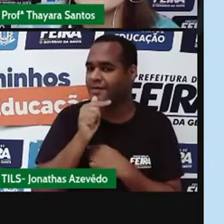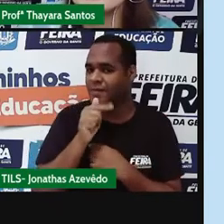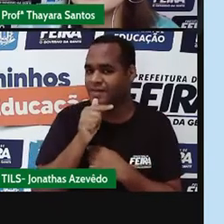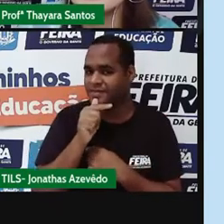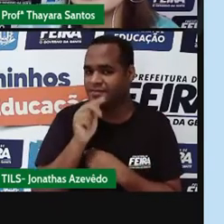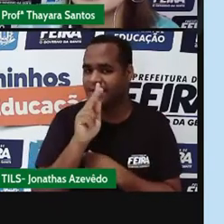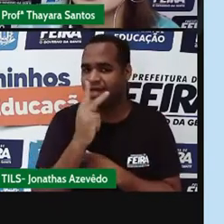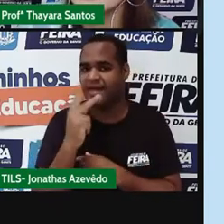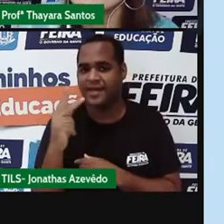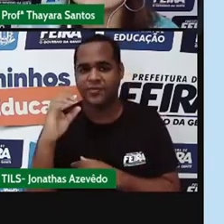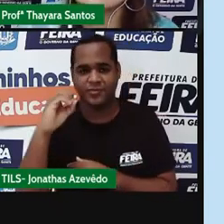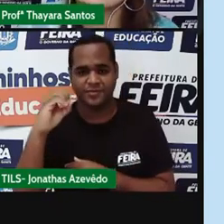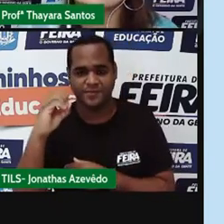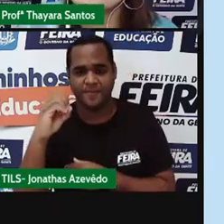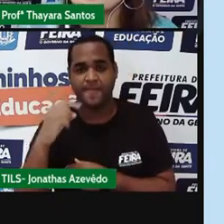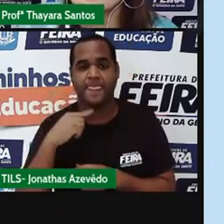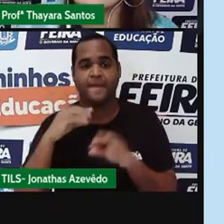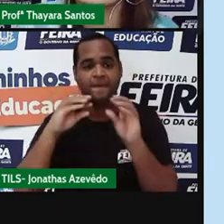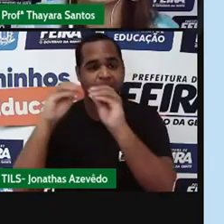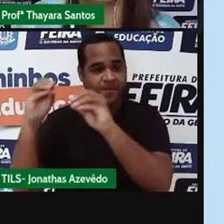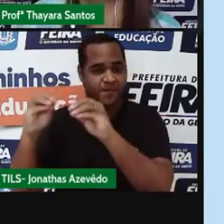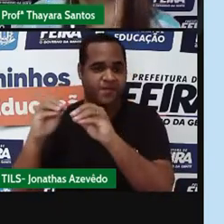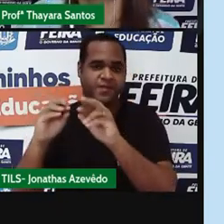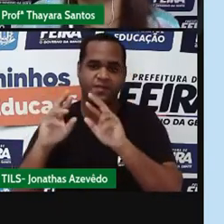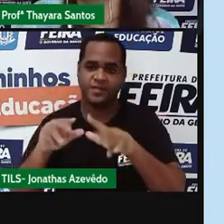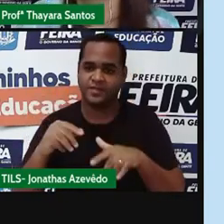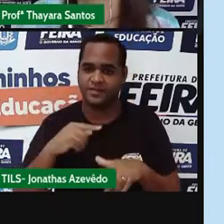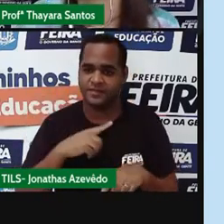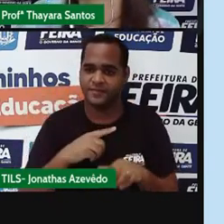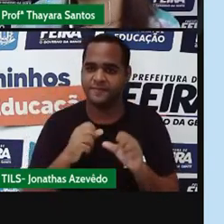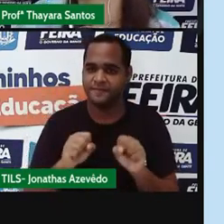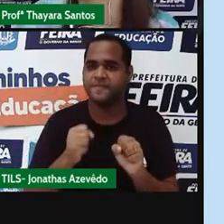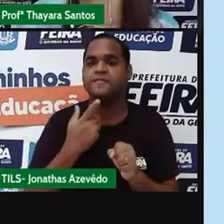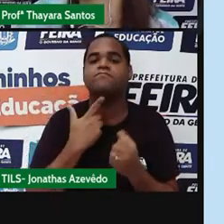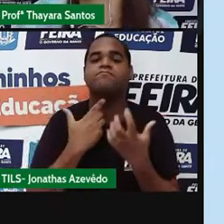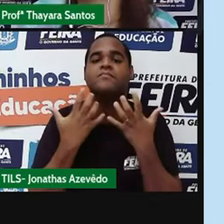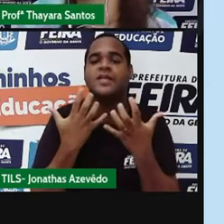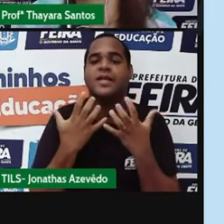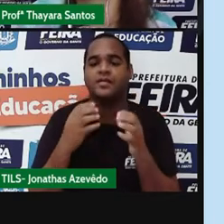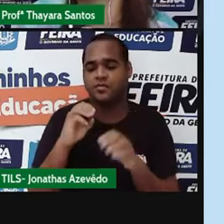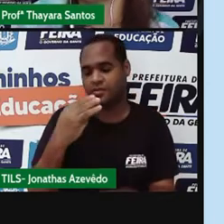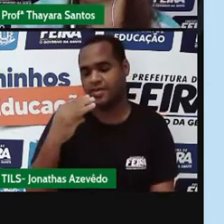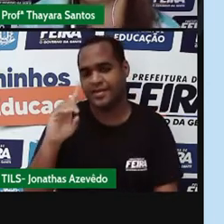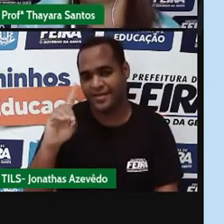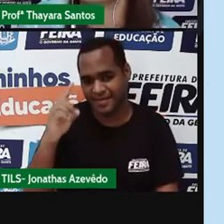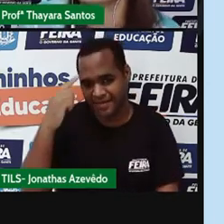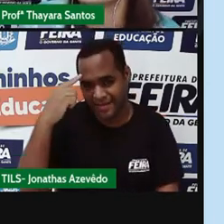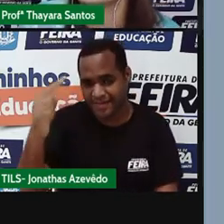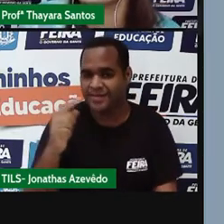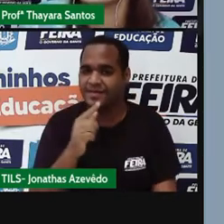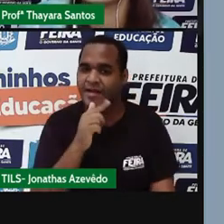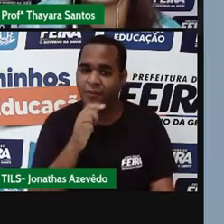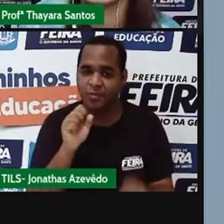Então, eu posso transferir para cá, onde está a água. Se eu quiser, eu posso ver essa água em 3D. Vou clicar aqui.